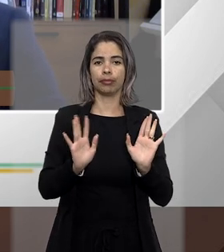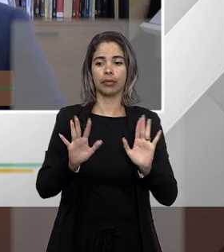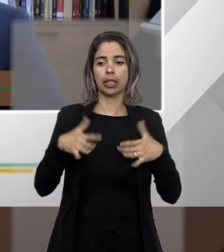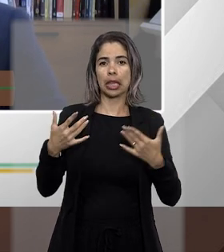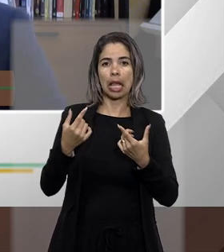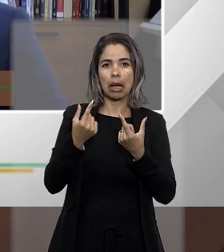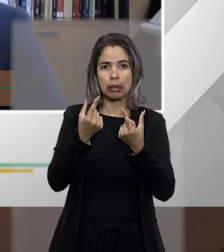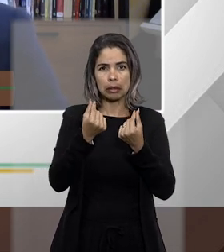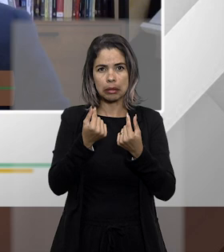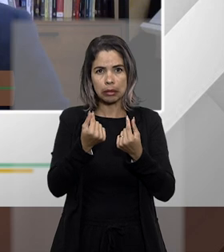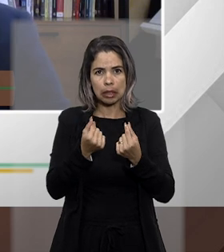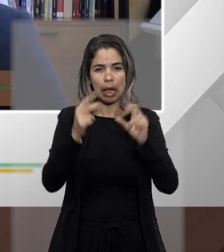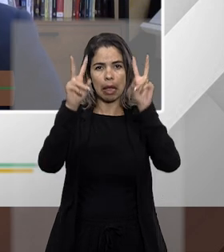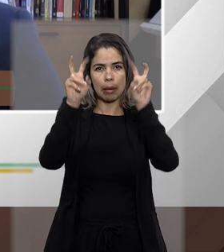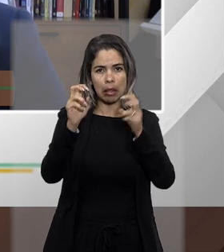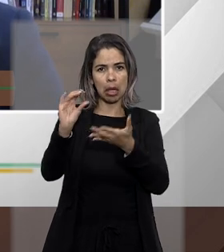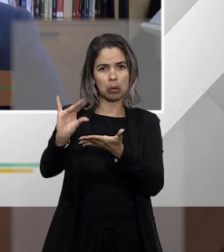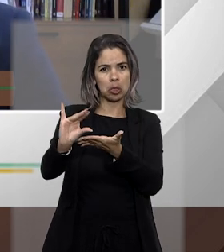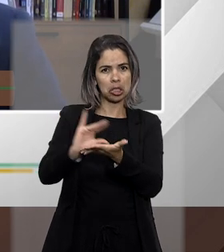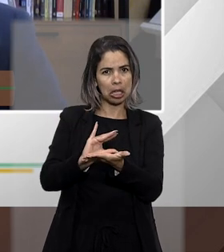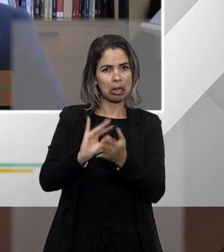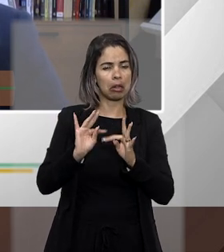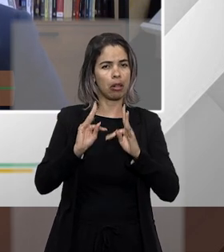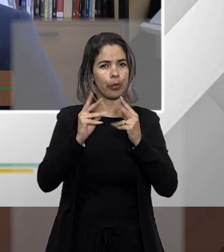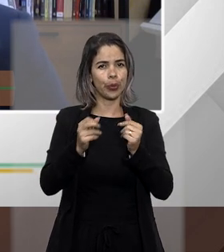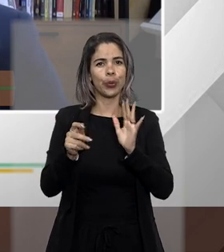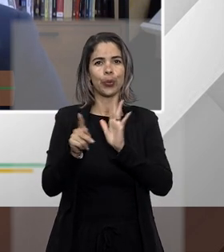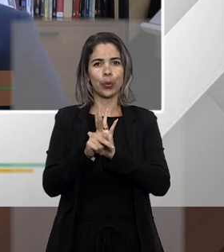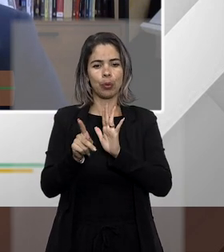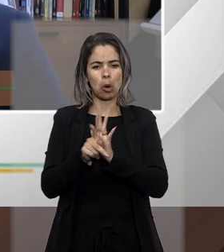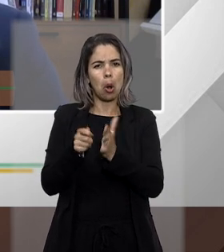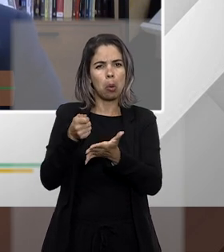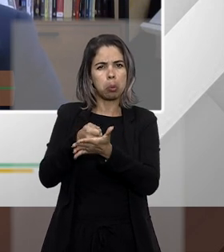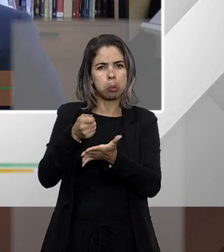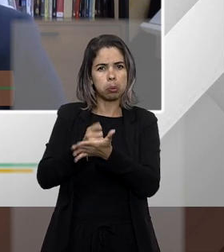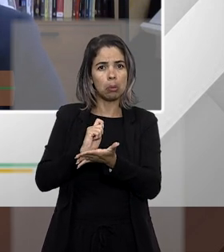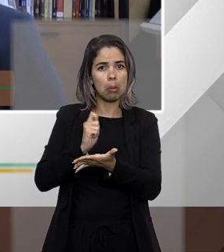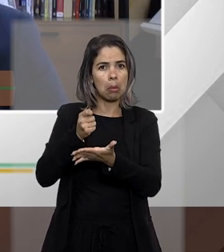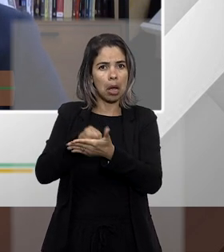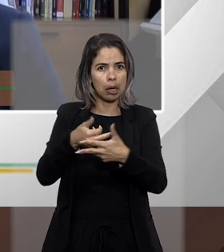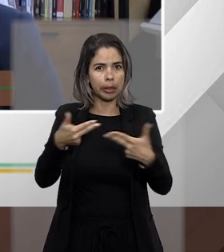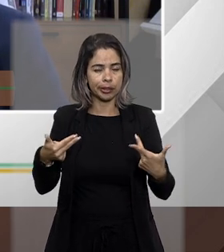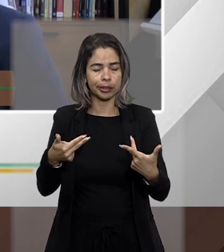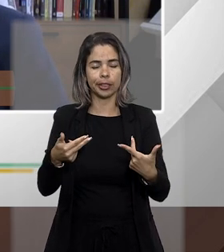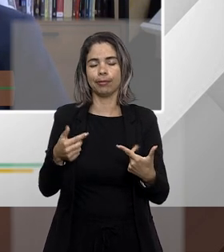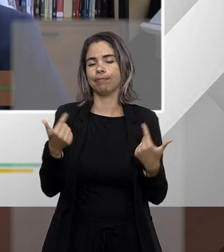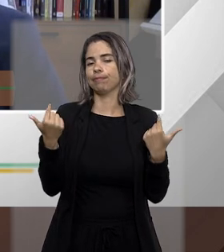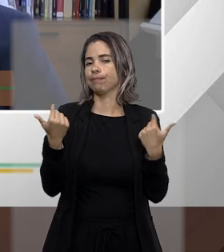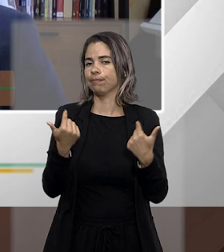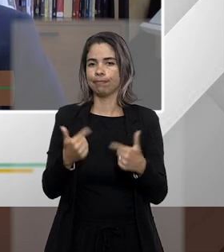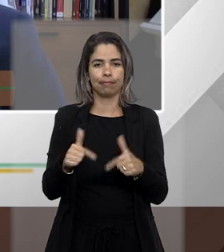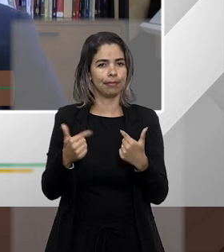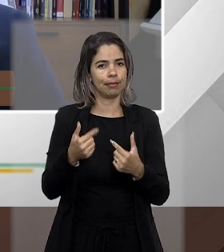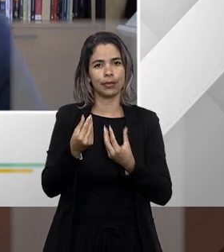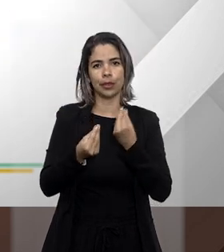objetos a exemplo da própria cobrança acabaram sendo o mandado de segurança meio mais adequado